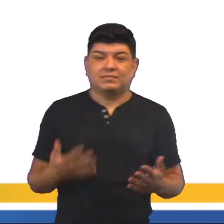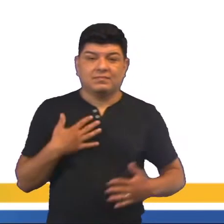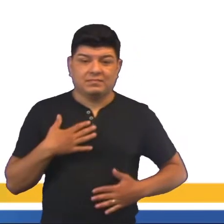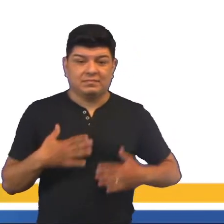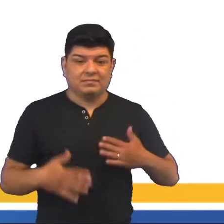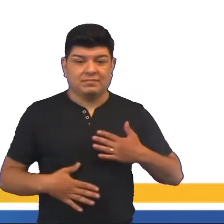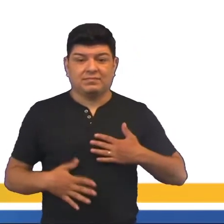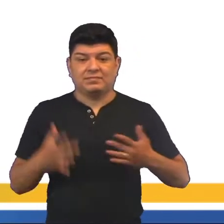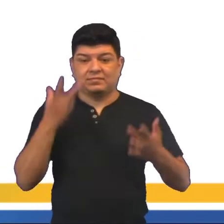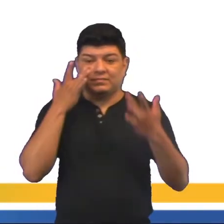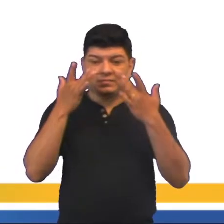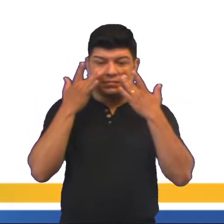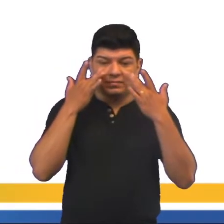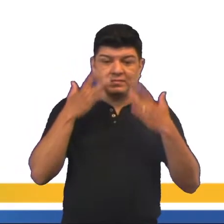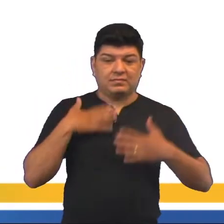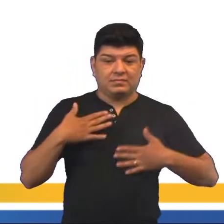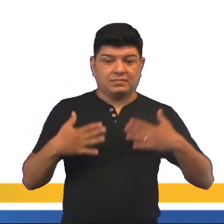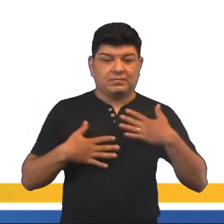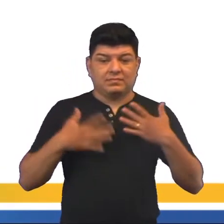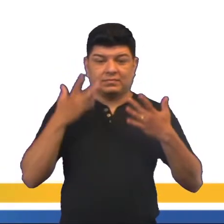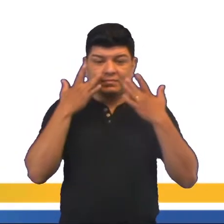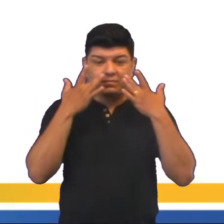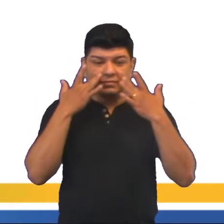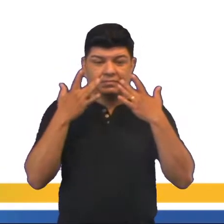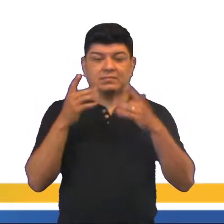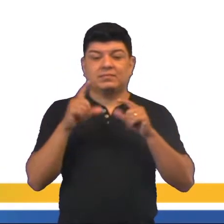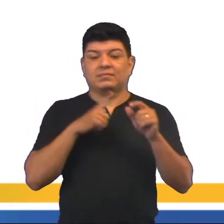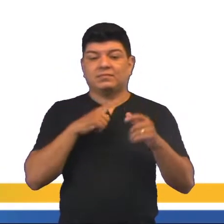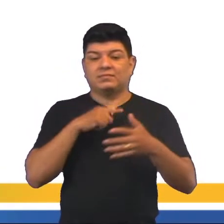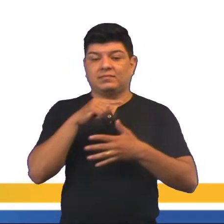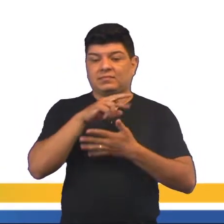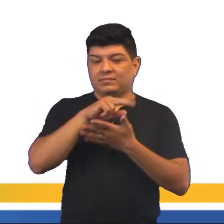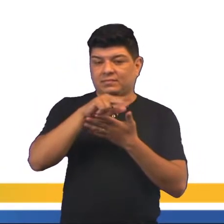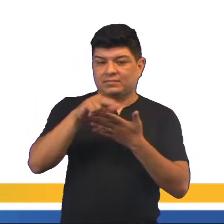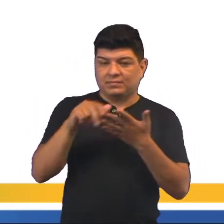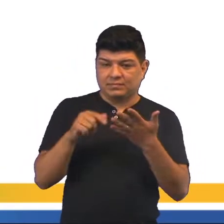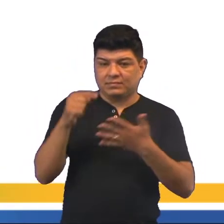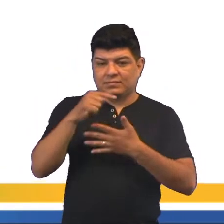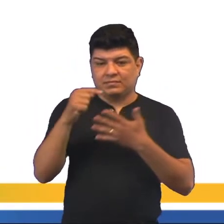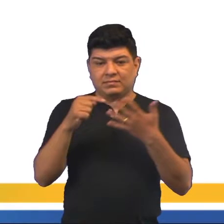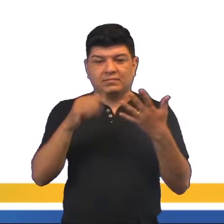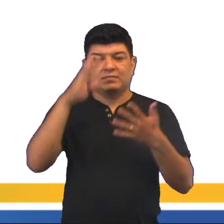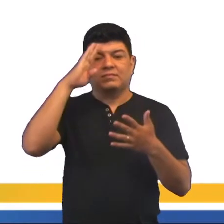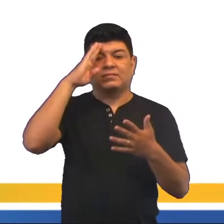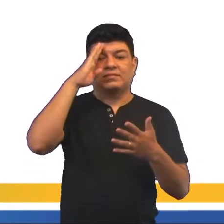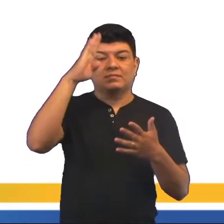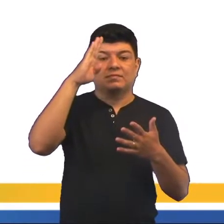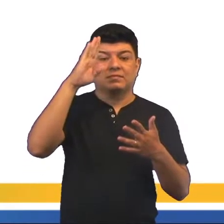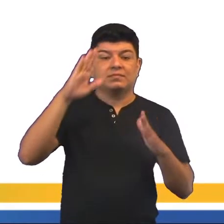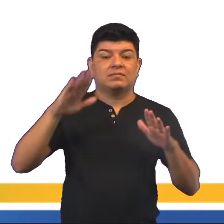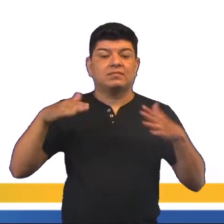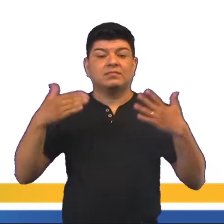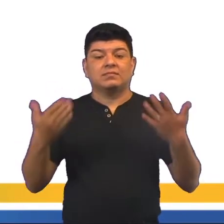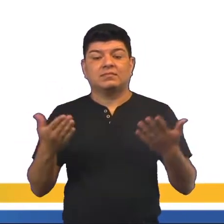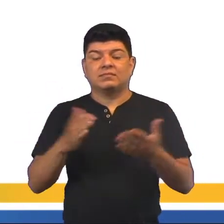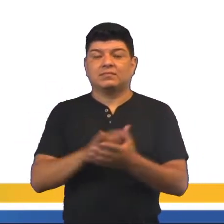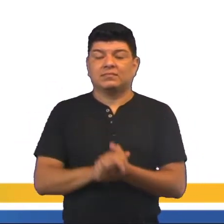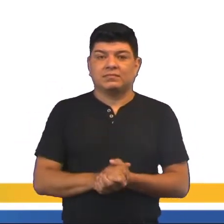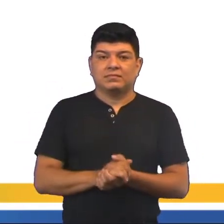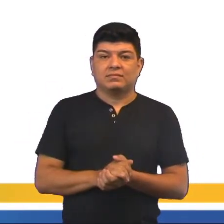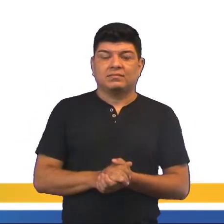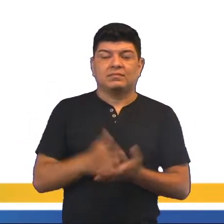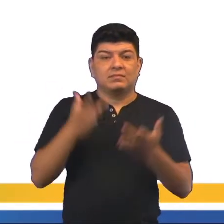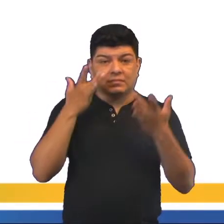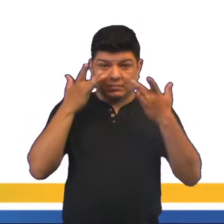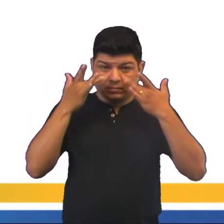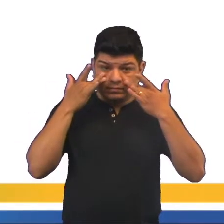físicos do teatro. Fisicamente, o teatro é constituído de vários elementos. Entre eles, os principais